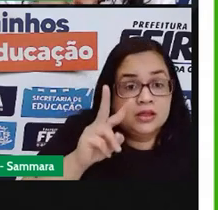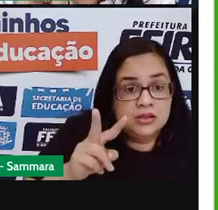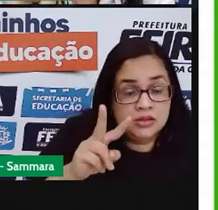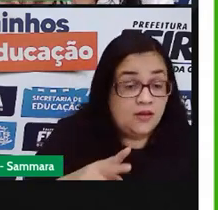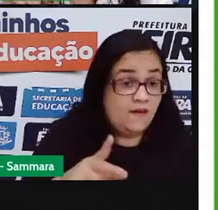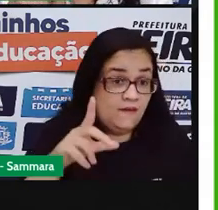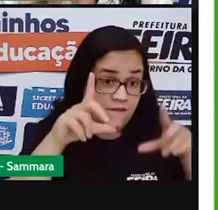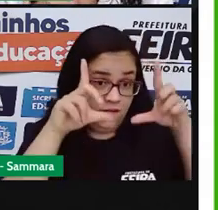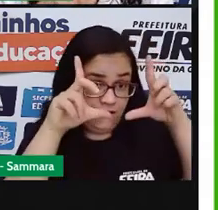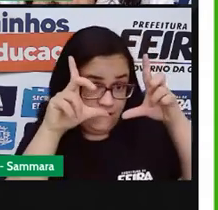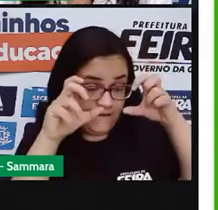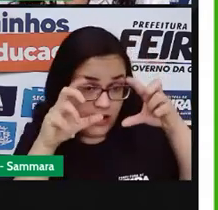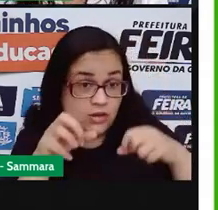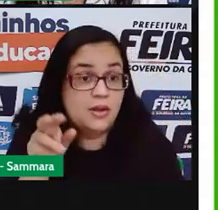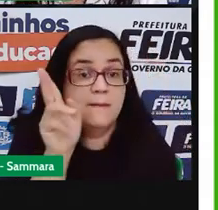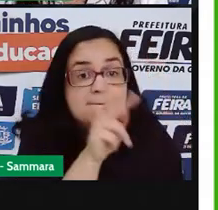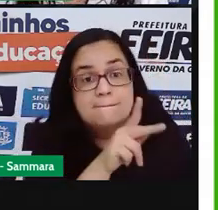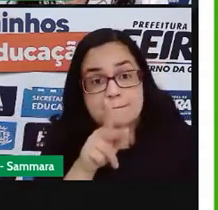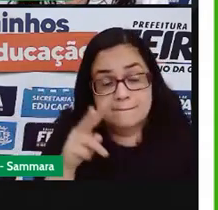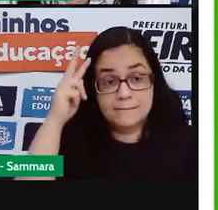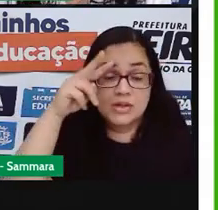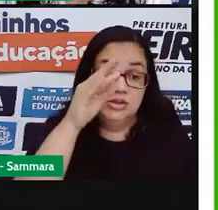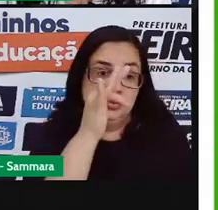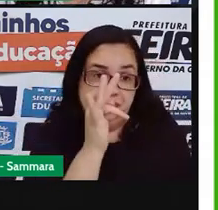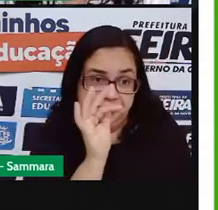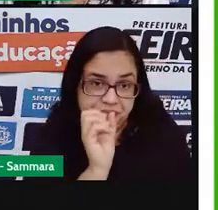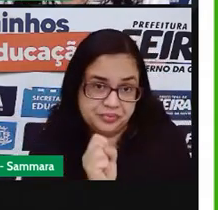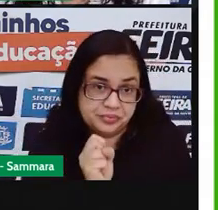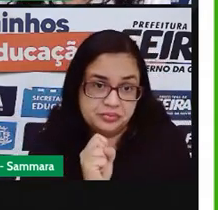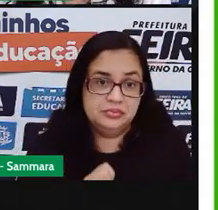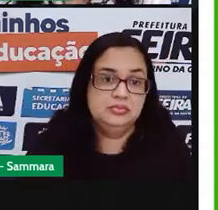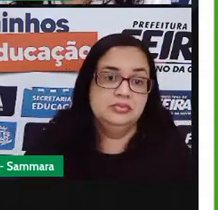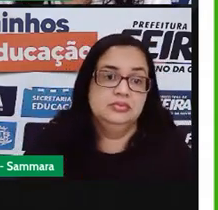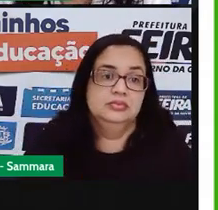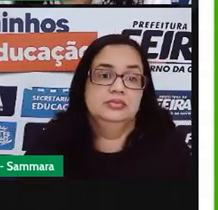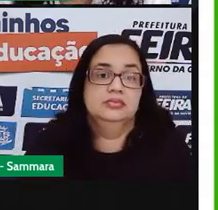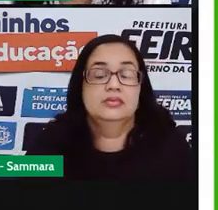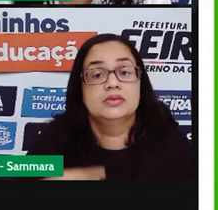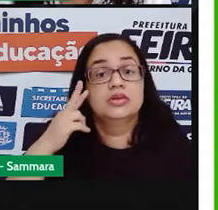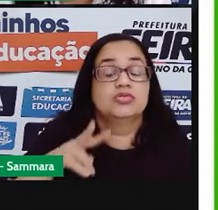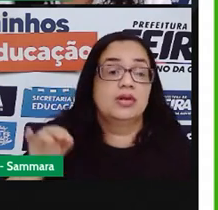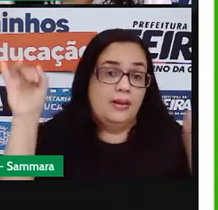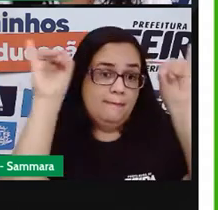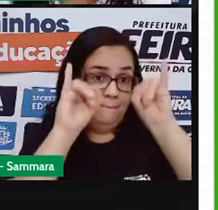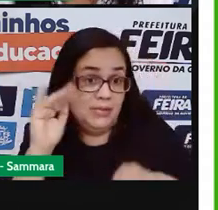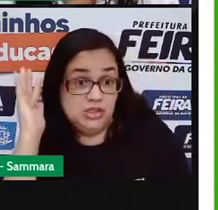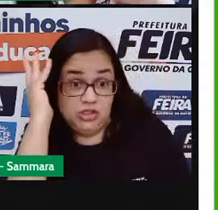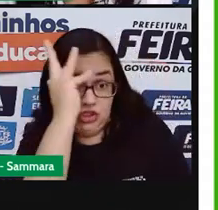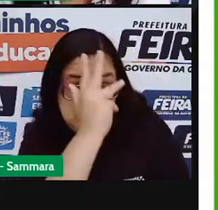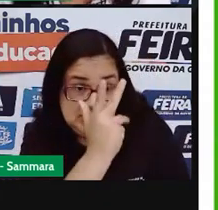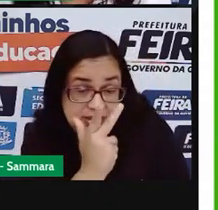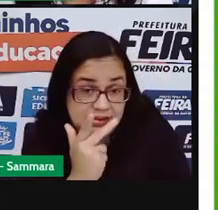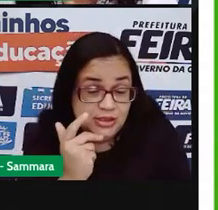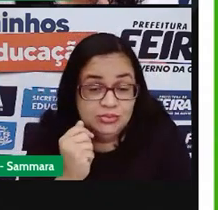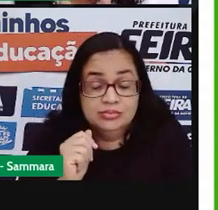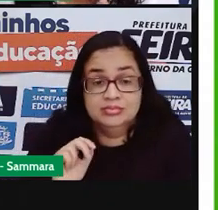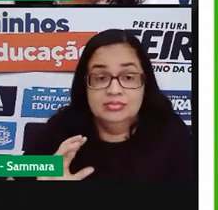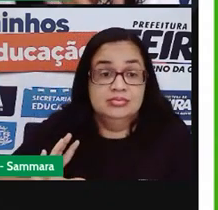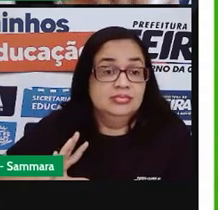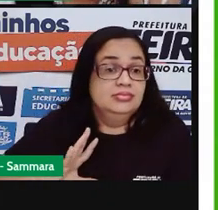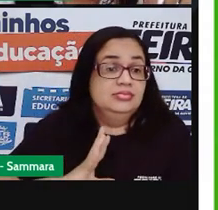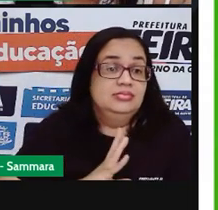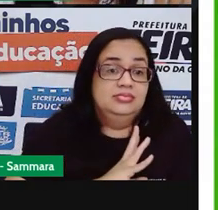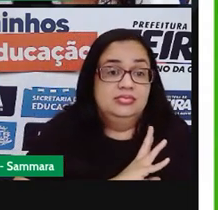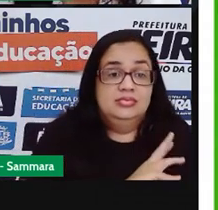essa foto também é a própria Gouro do Memorial de Feira. Essa imagem é linda, né? Eu fiquei apaixonada porque